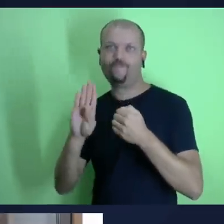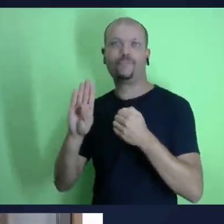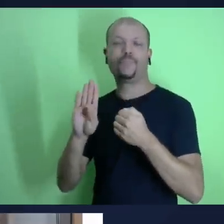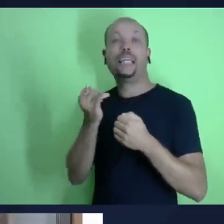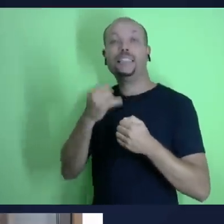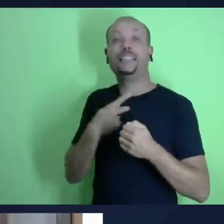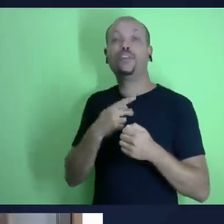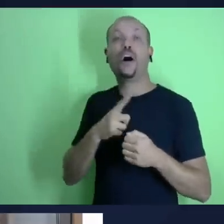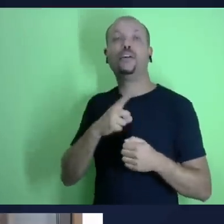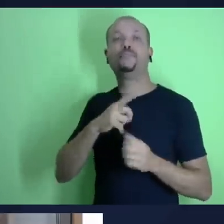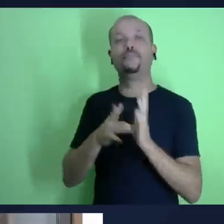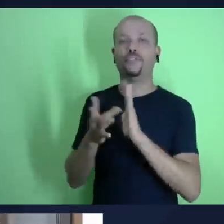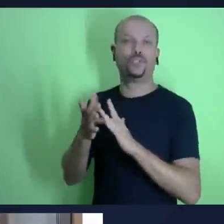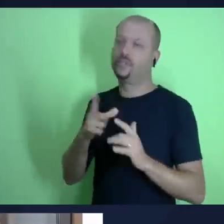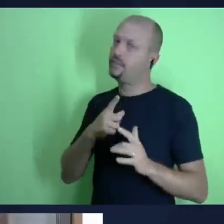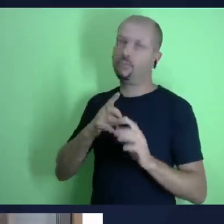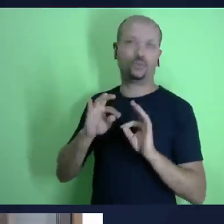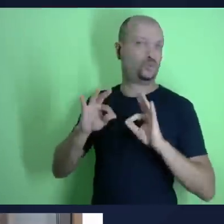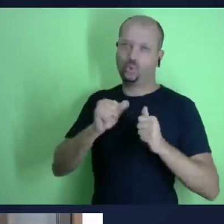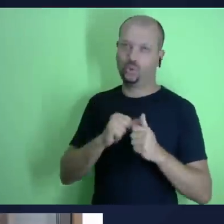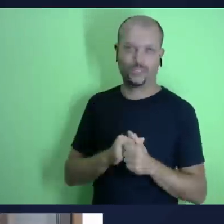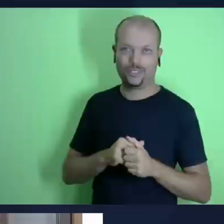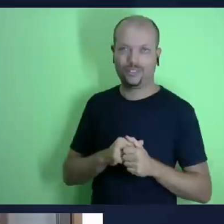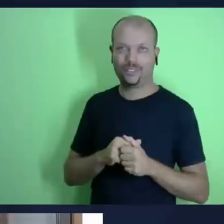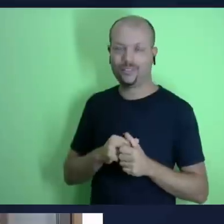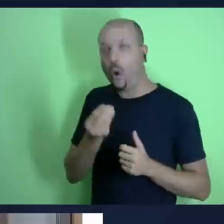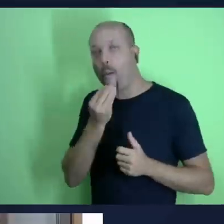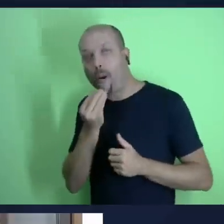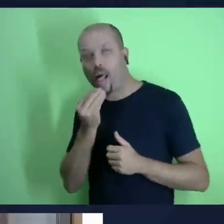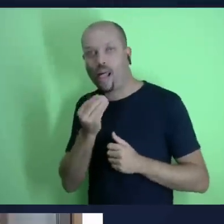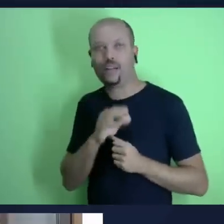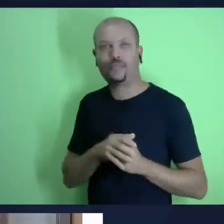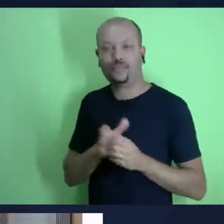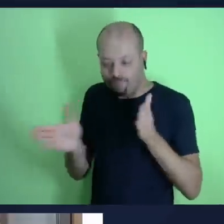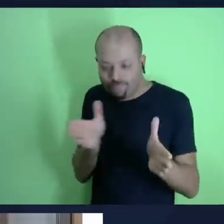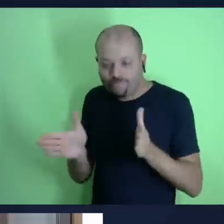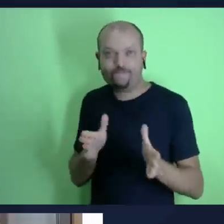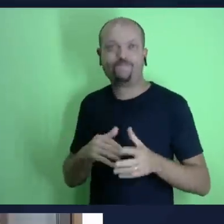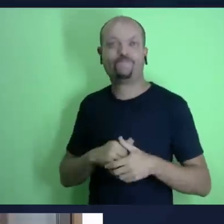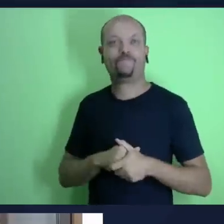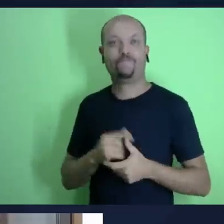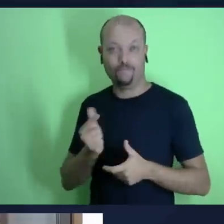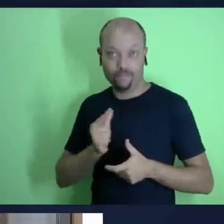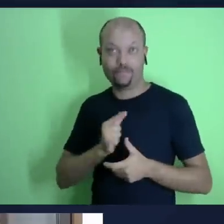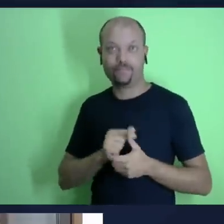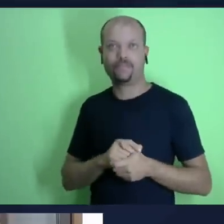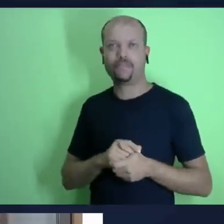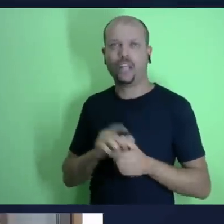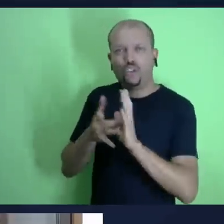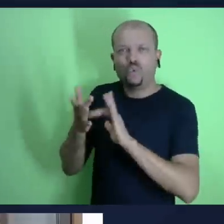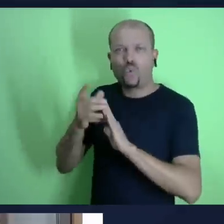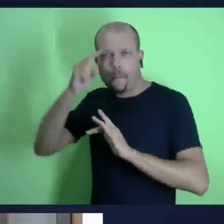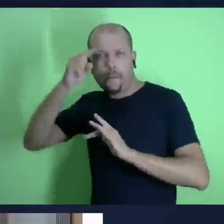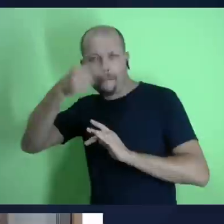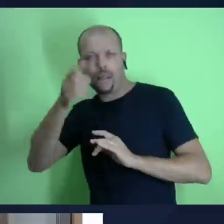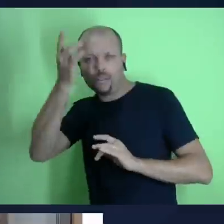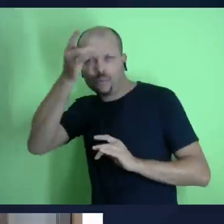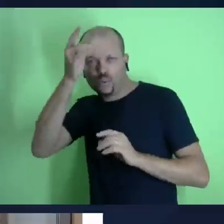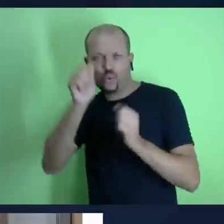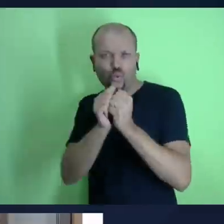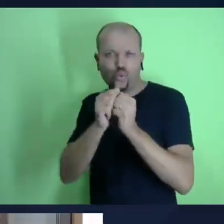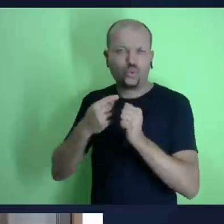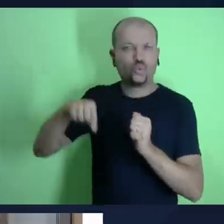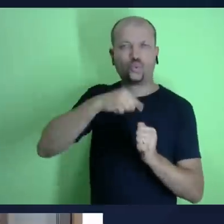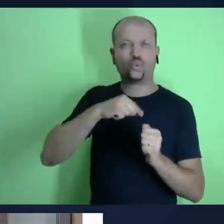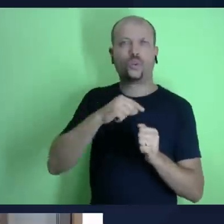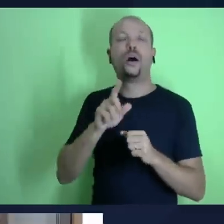jesus presente na nossa vida né e aí a gente vê é um trabalho conjunto da família